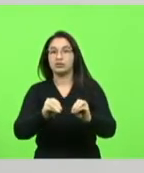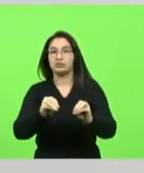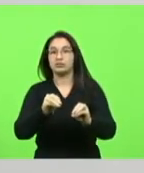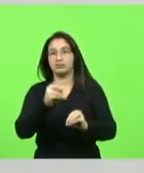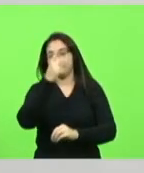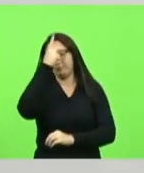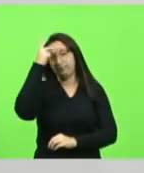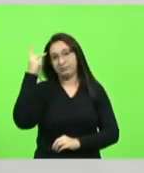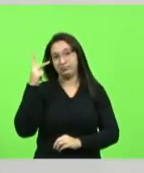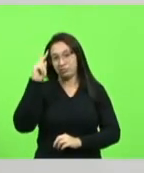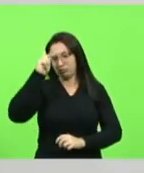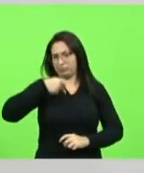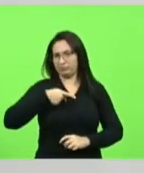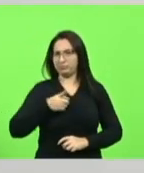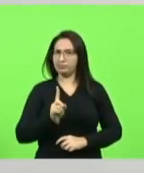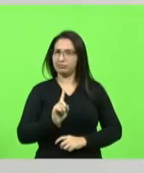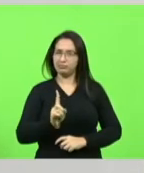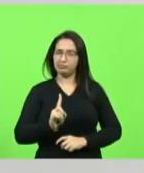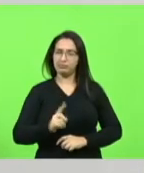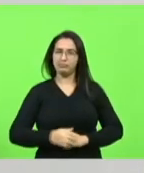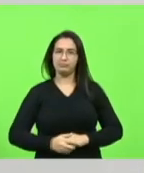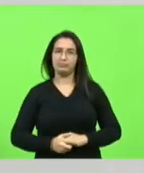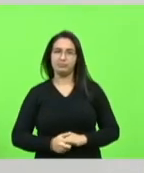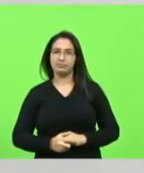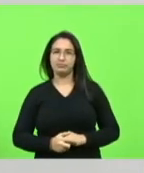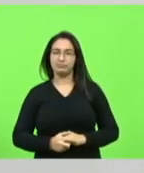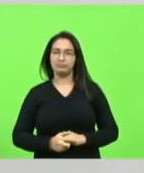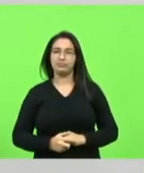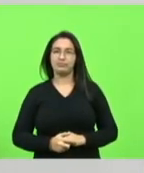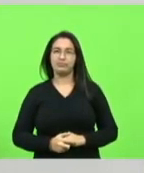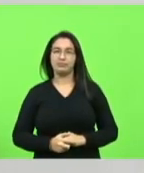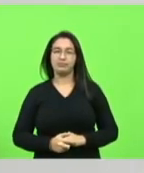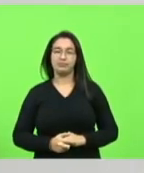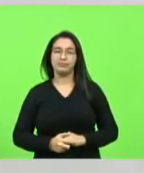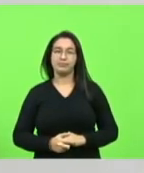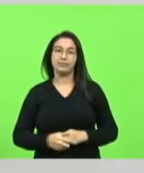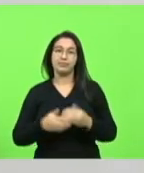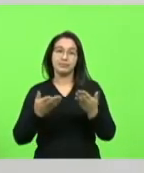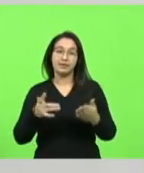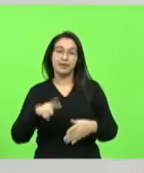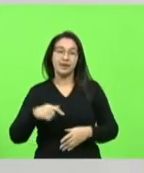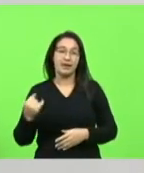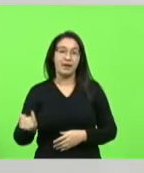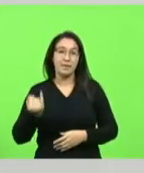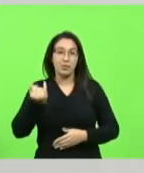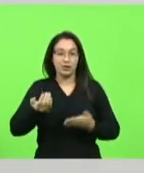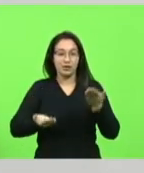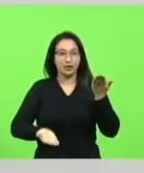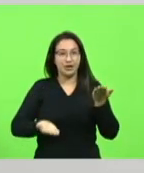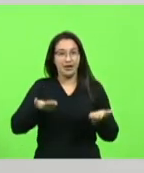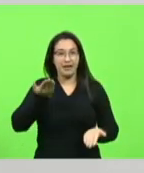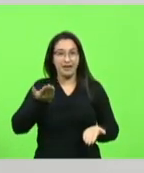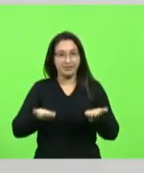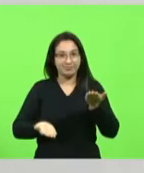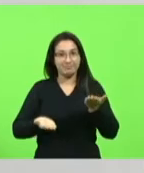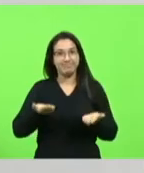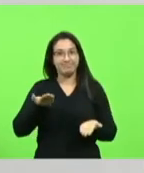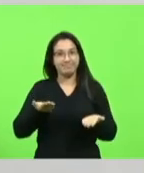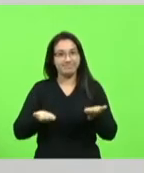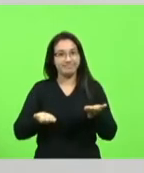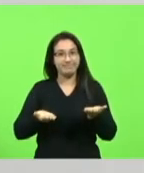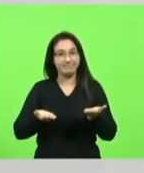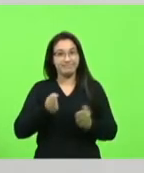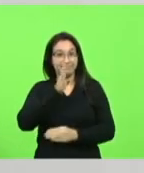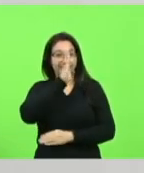apenas para o individual e que é tão necessário para haver o equilíbrio principalmente